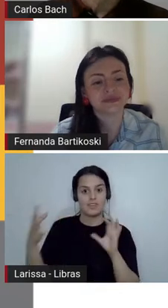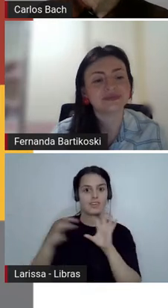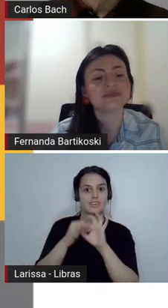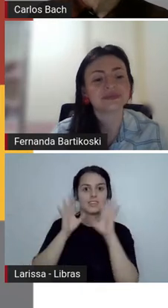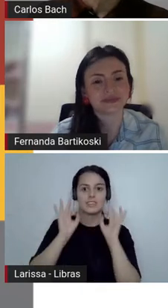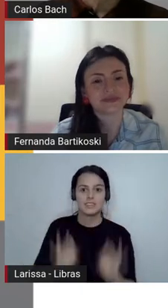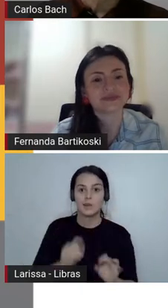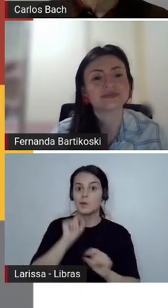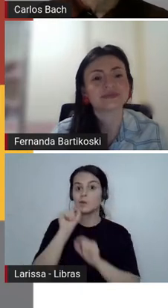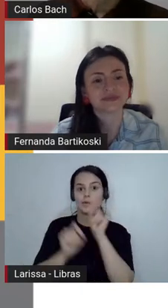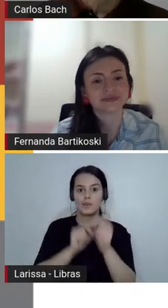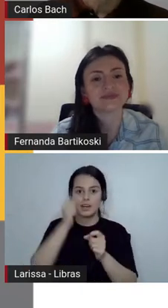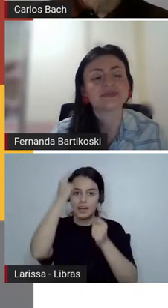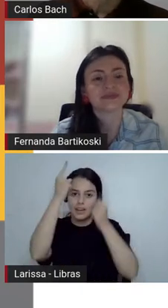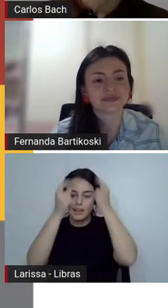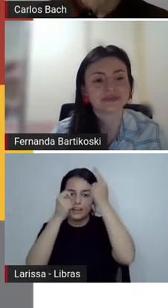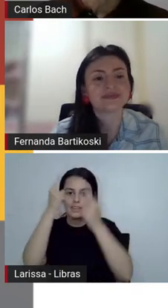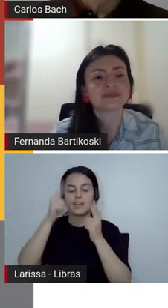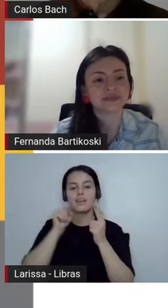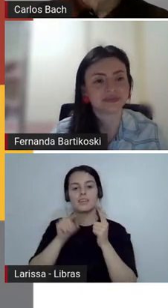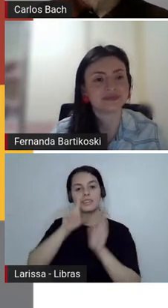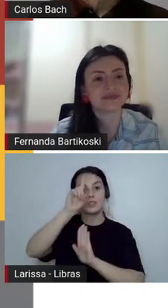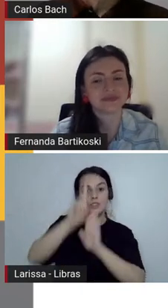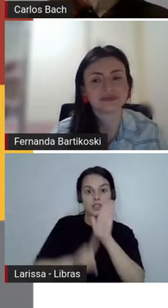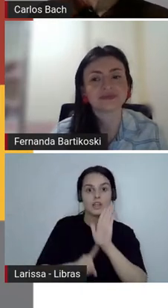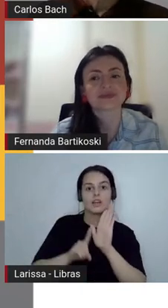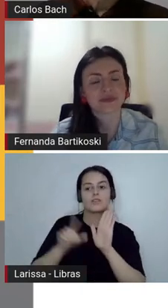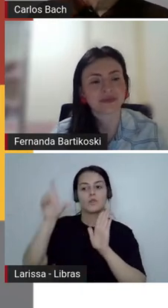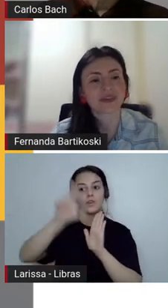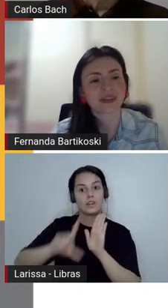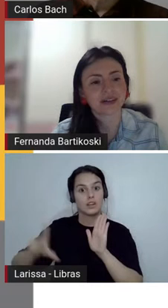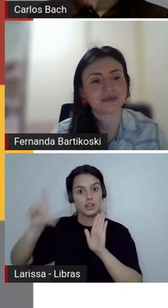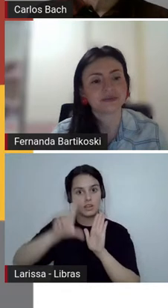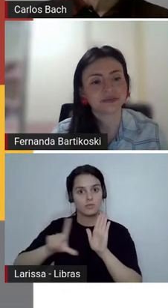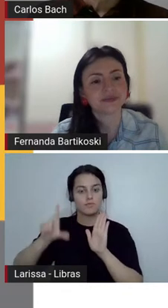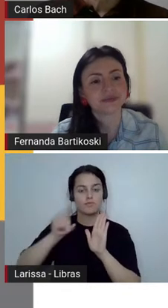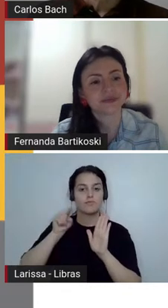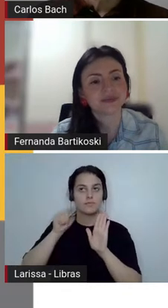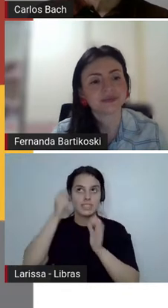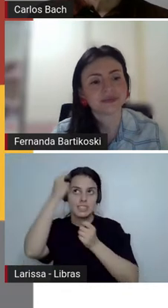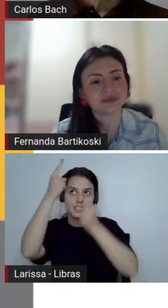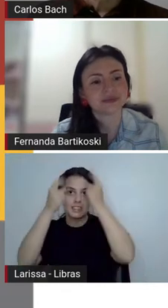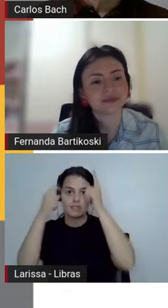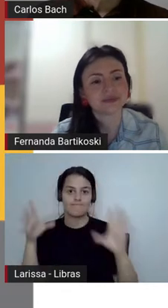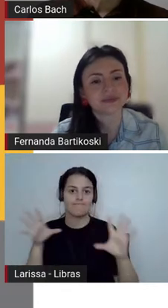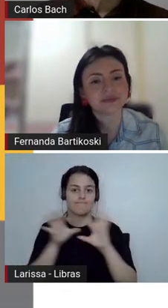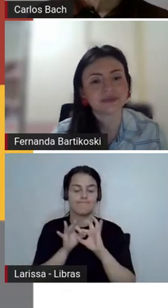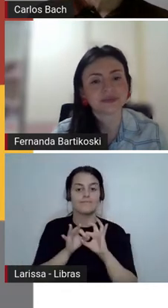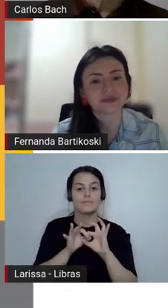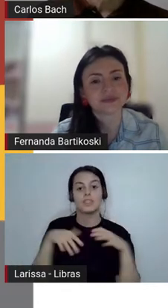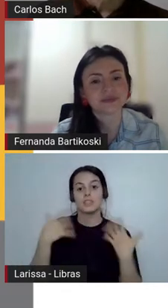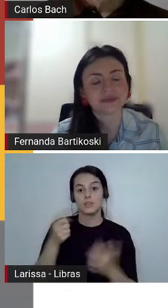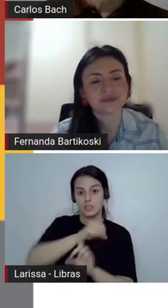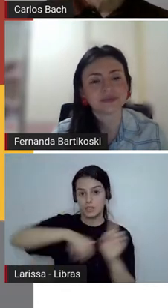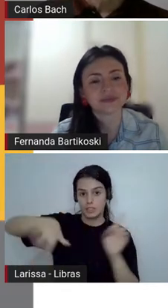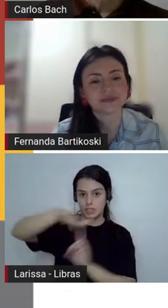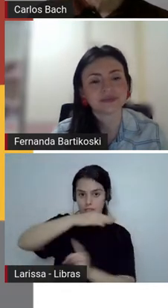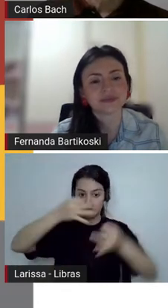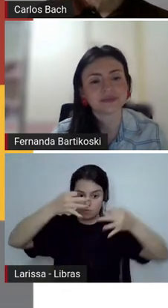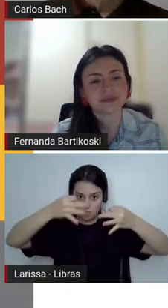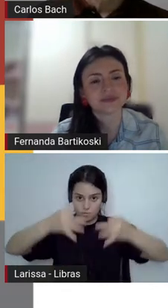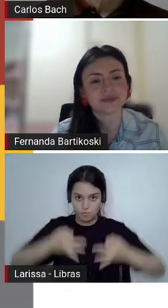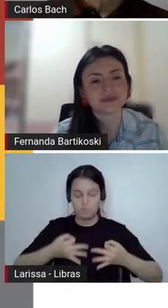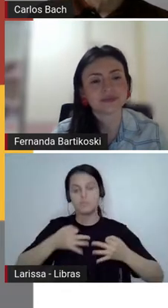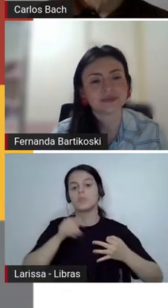Conectando ideias ao direito, à literatura. Uma sociedade justa pressupõe o respeito dos direitos humanos.